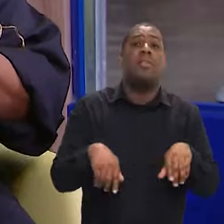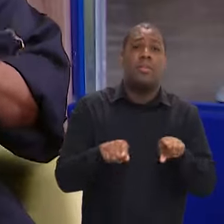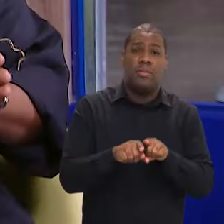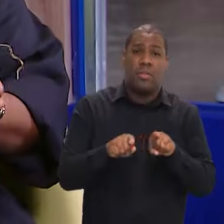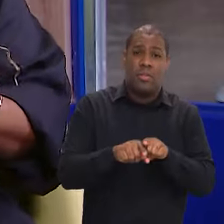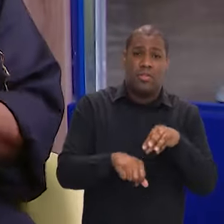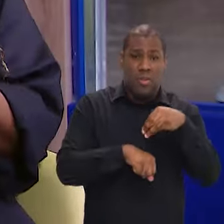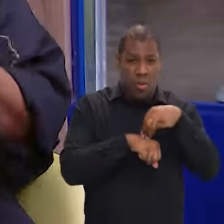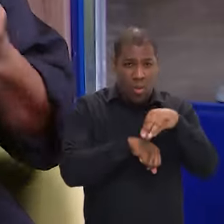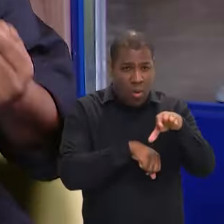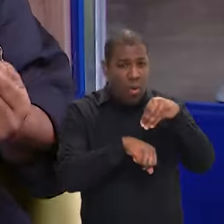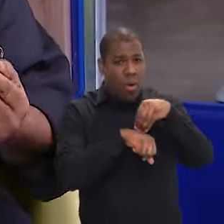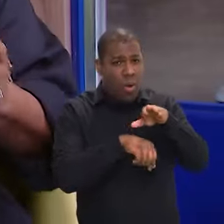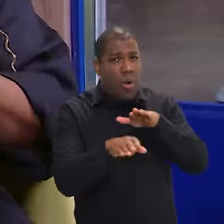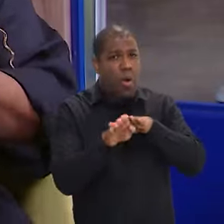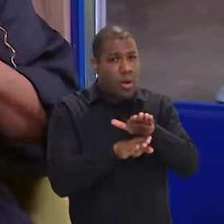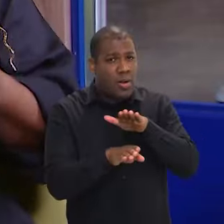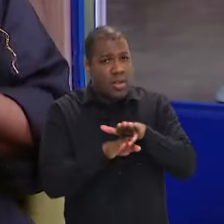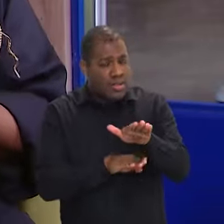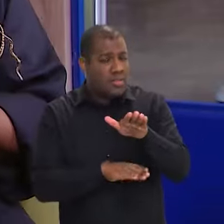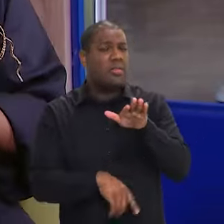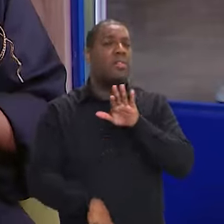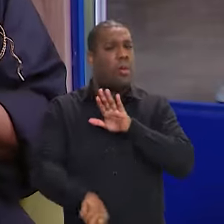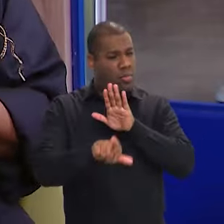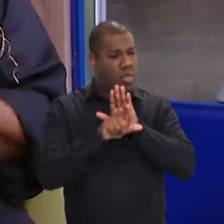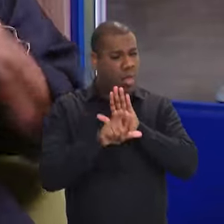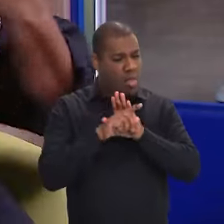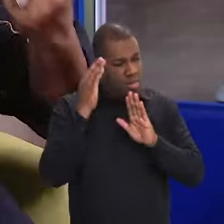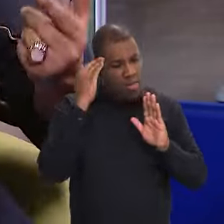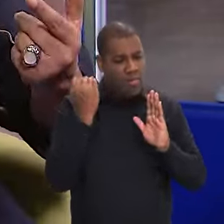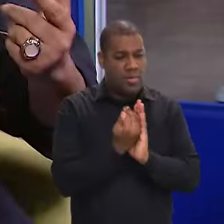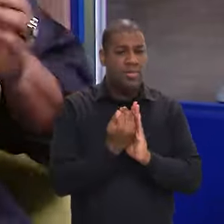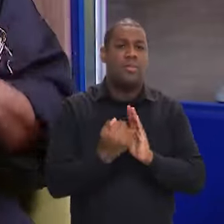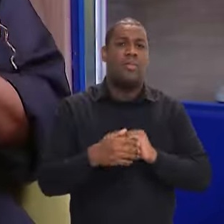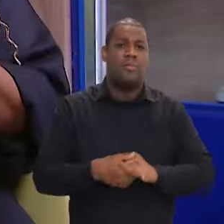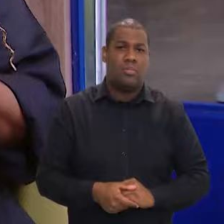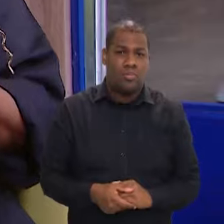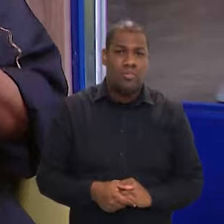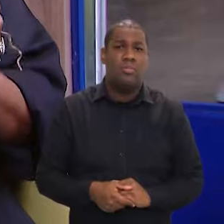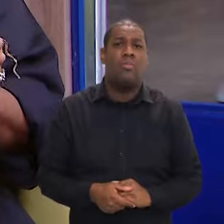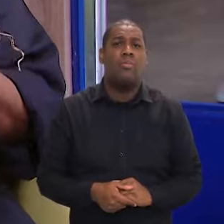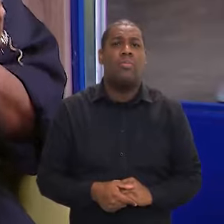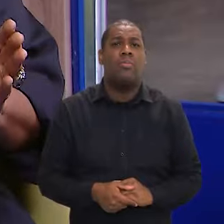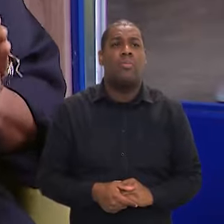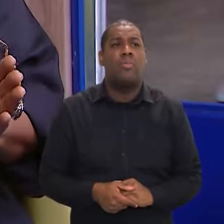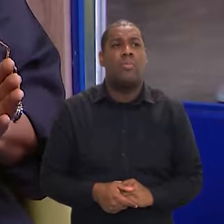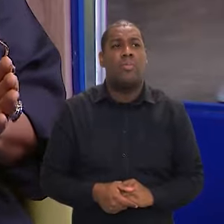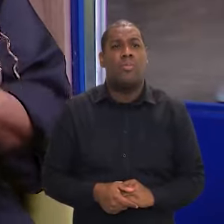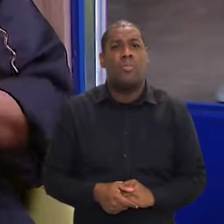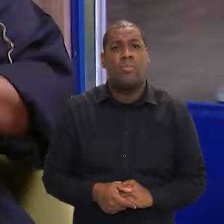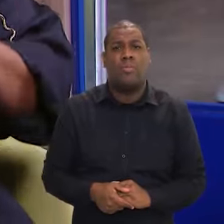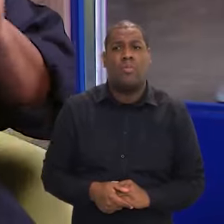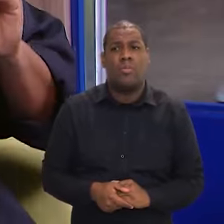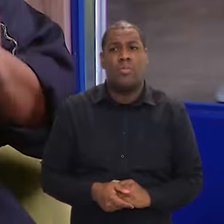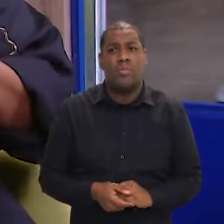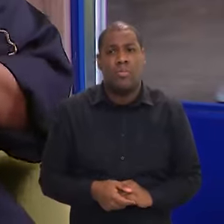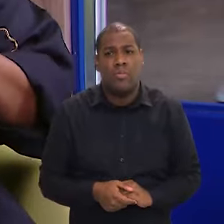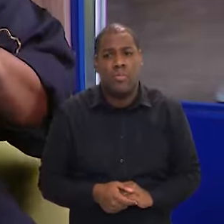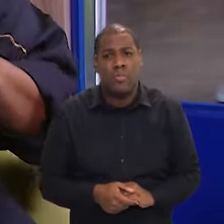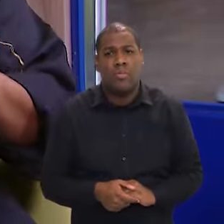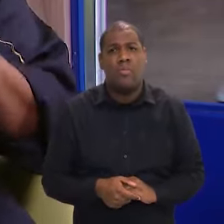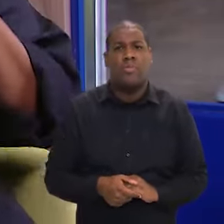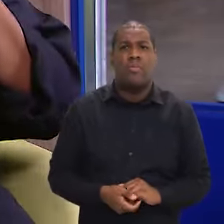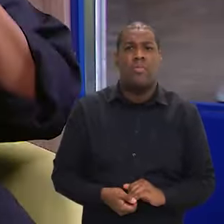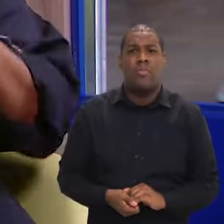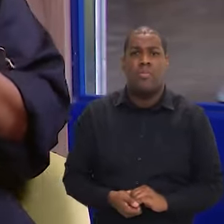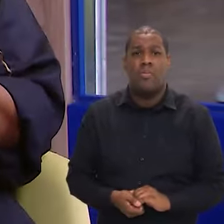orientando quem está fazendo depois que ele recebe o aval e que ele capta, o Ministério vai acompanhando a execução. Se houver qualquer